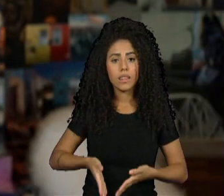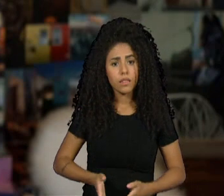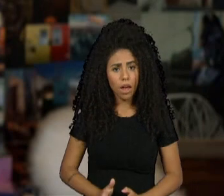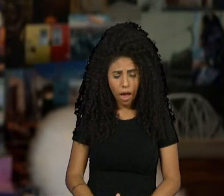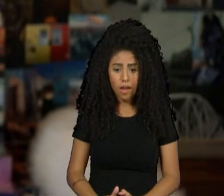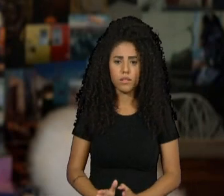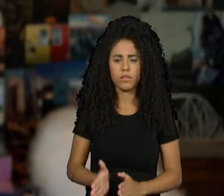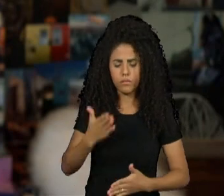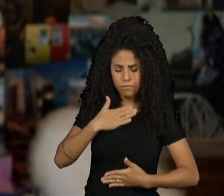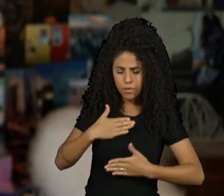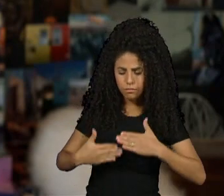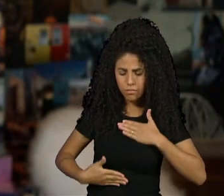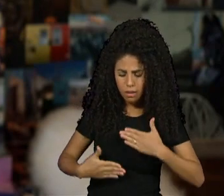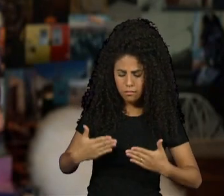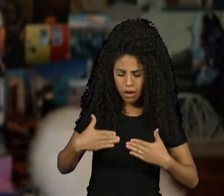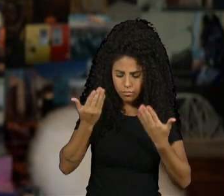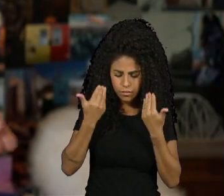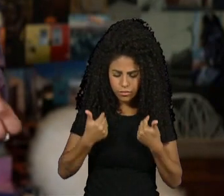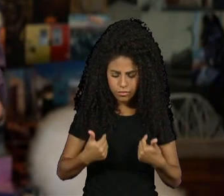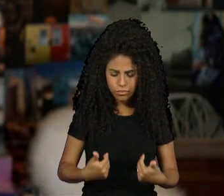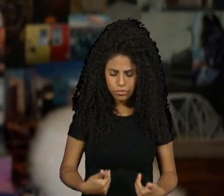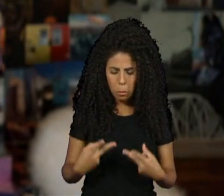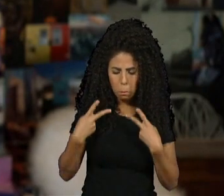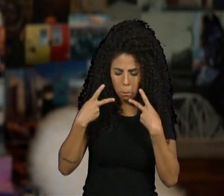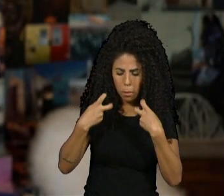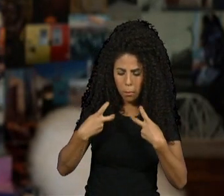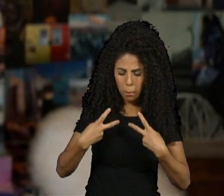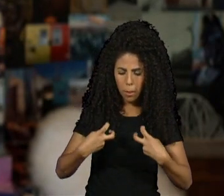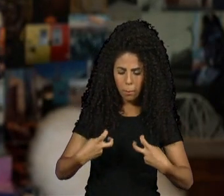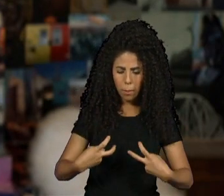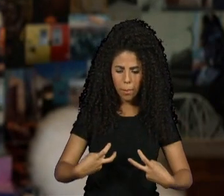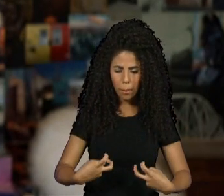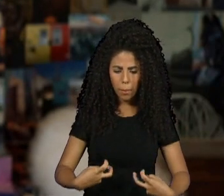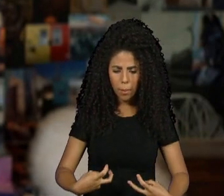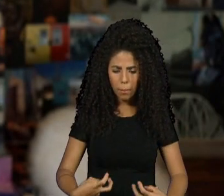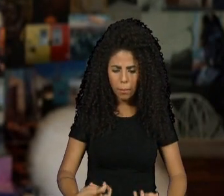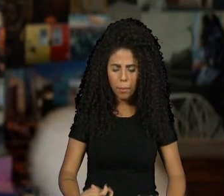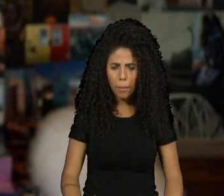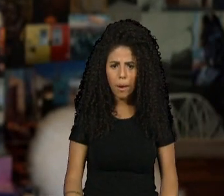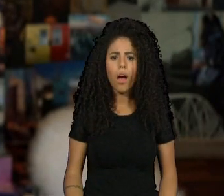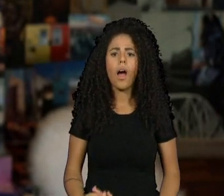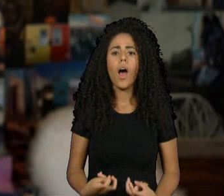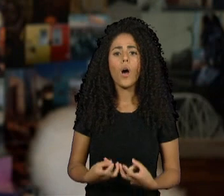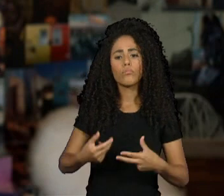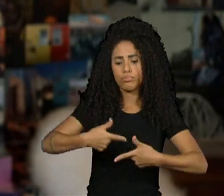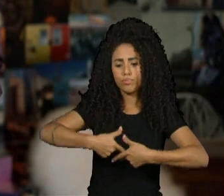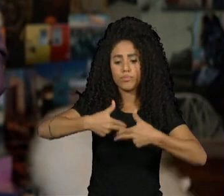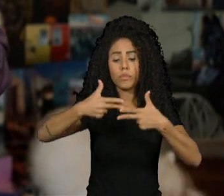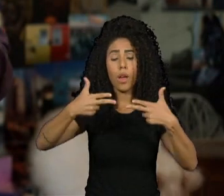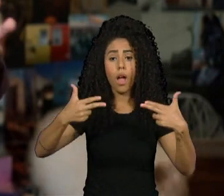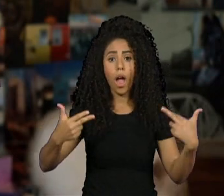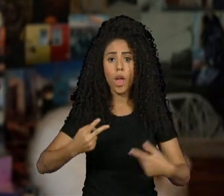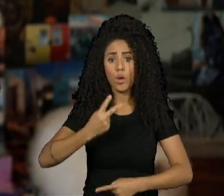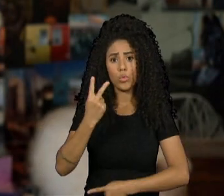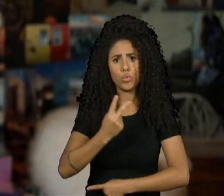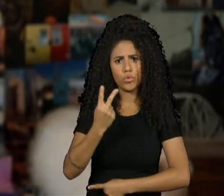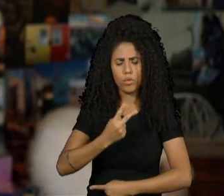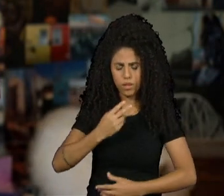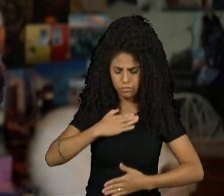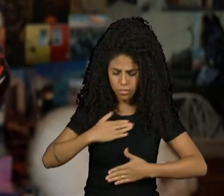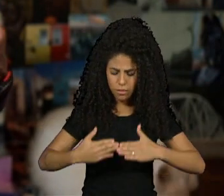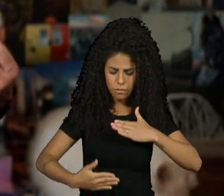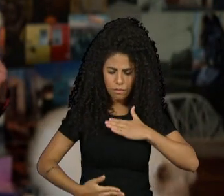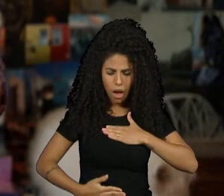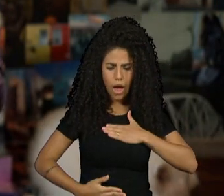sinais que caracterizam justamente os dois gêneros. Então, esses sinais, eles podem